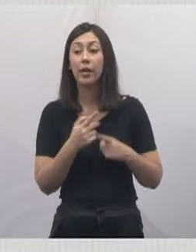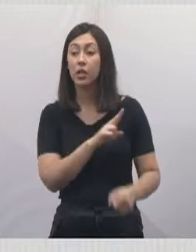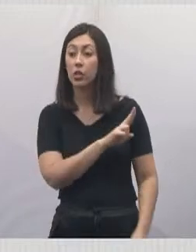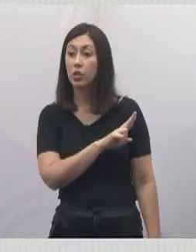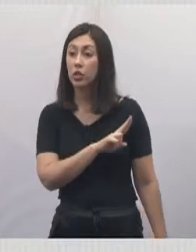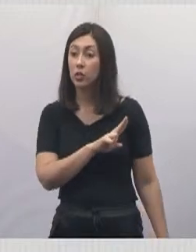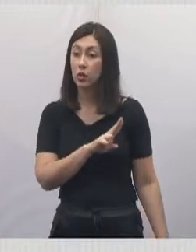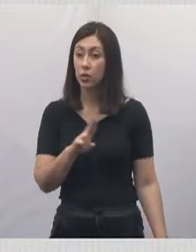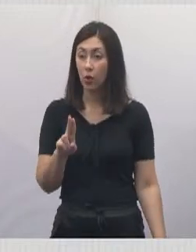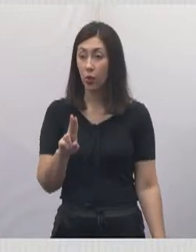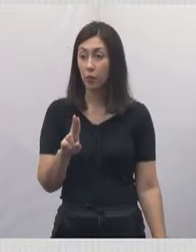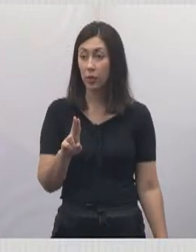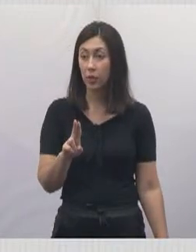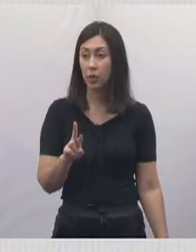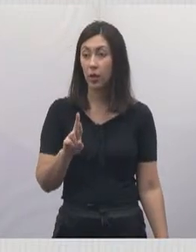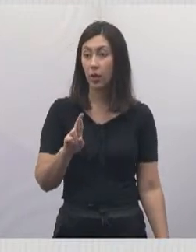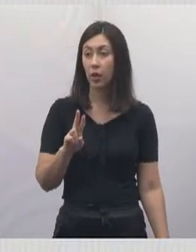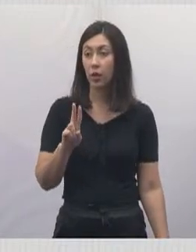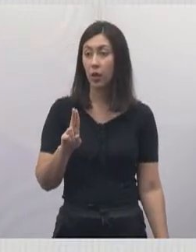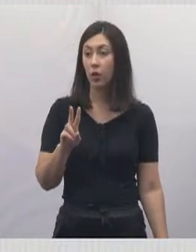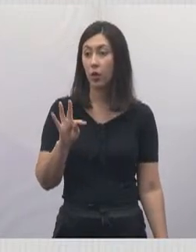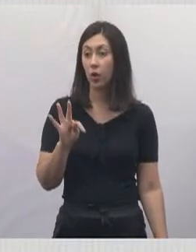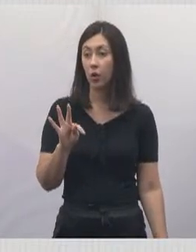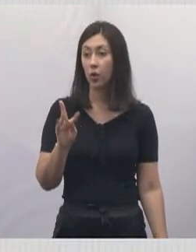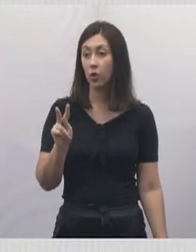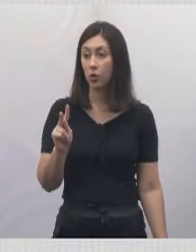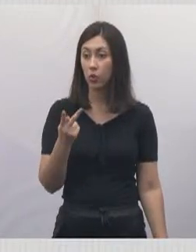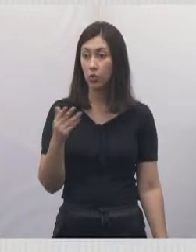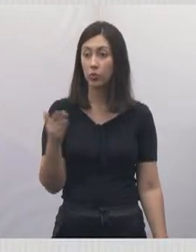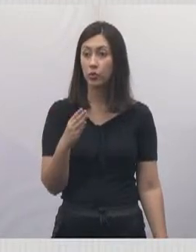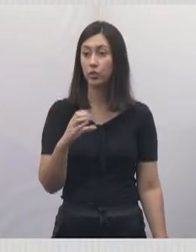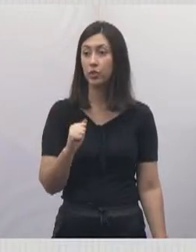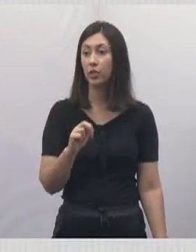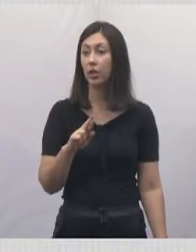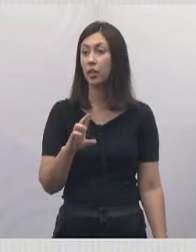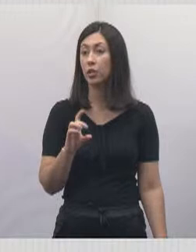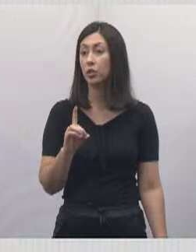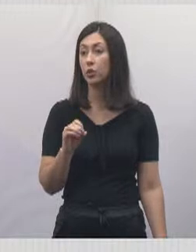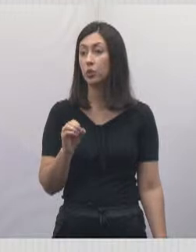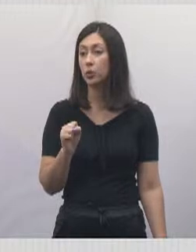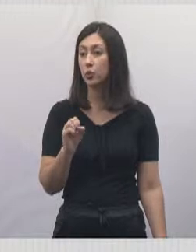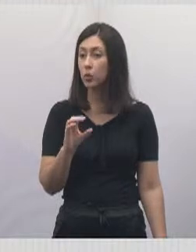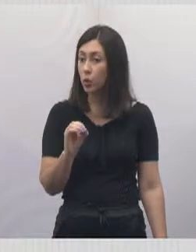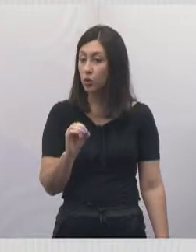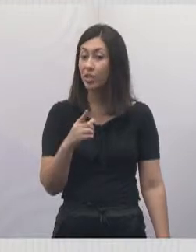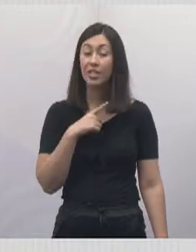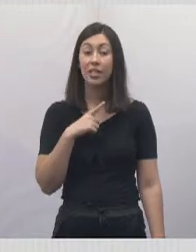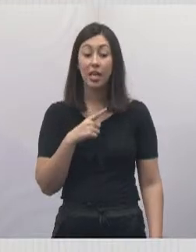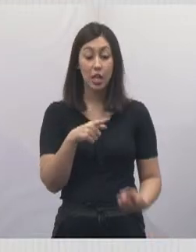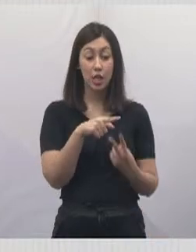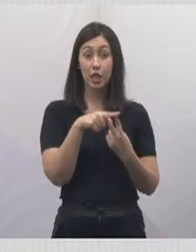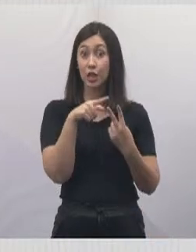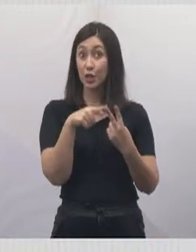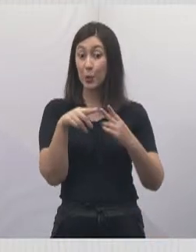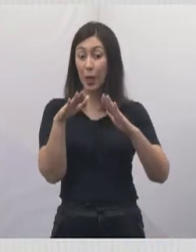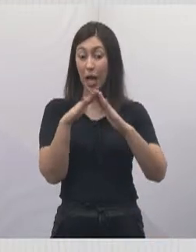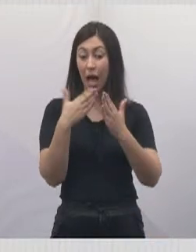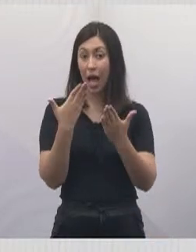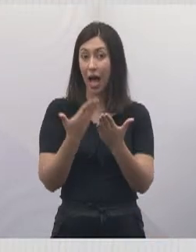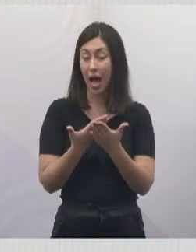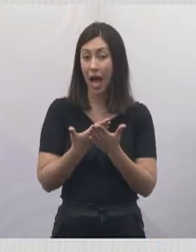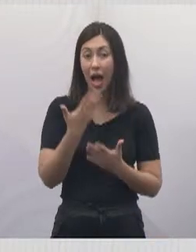de Ruti Cardoso, são duas creches em uma. Então,